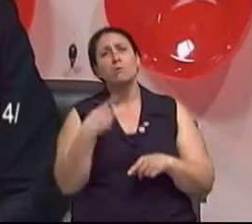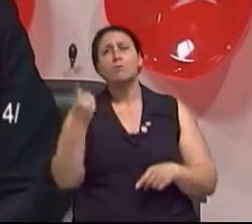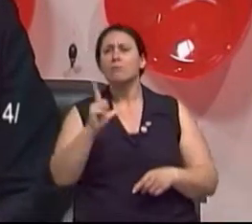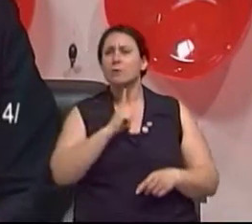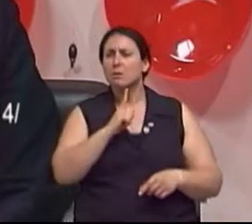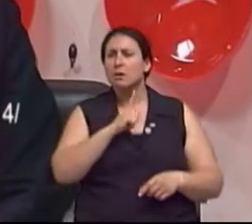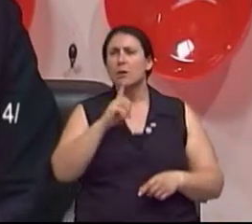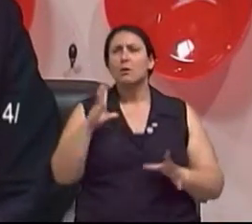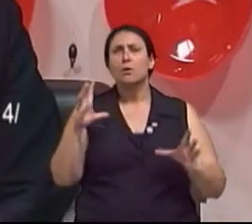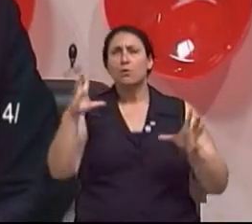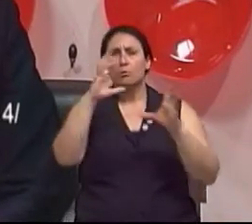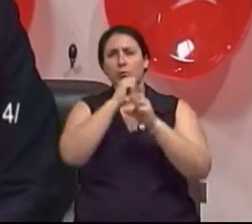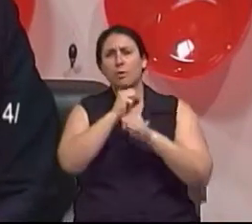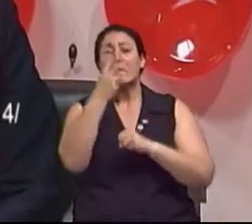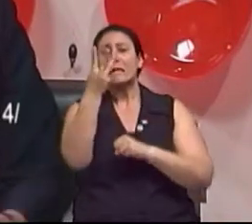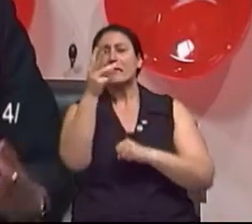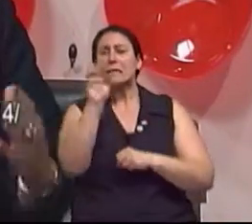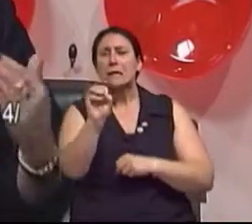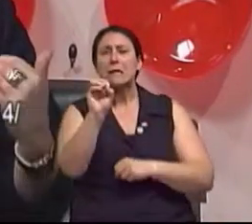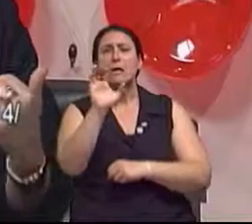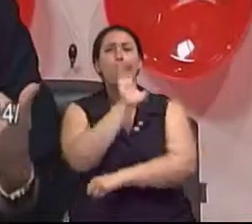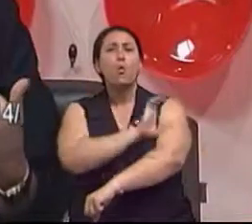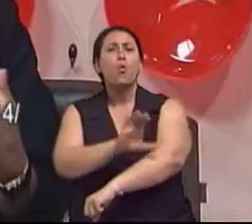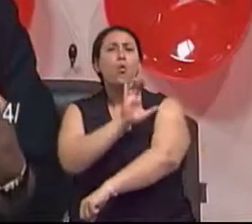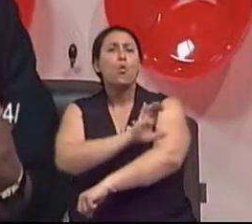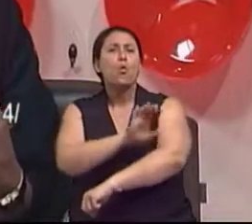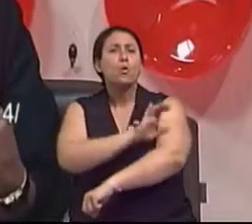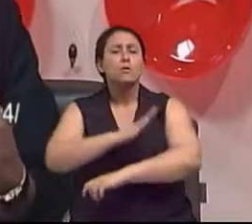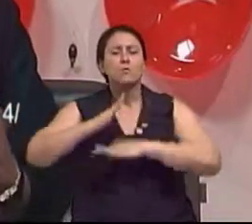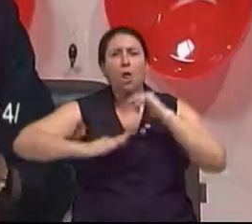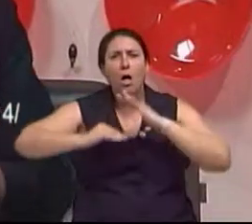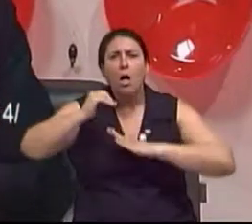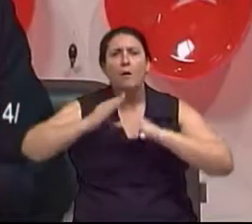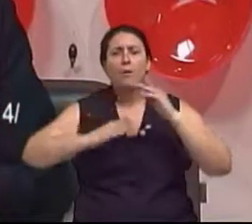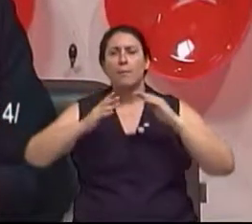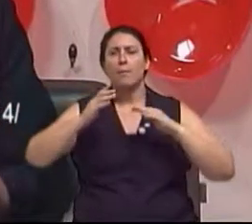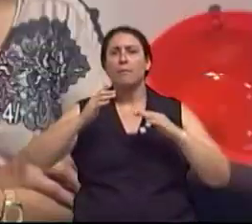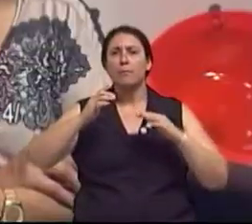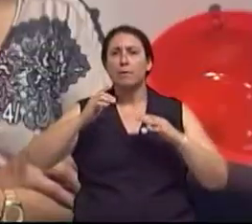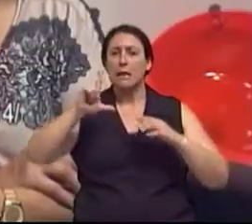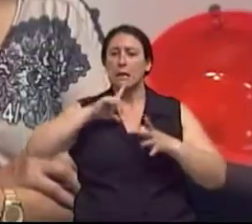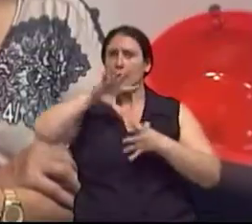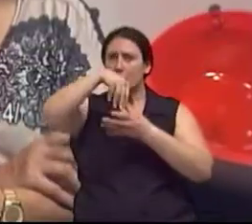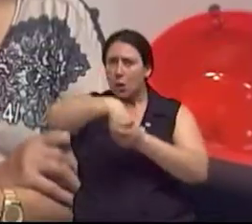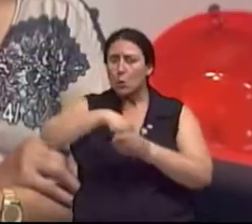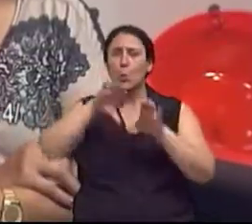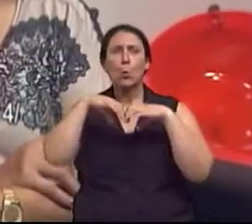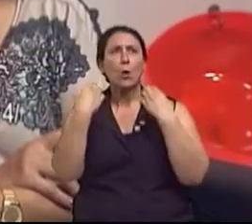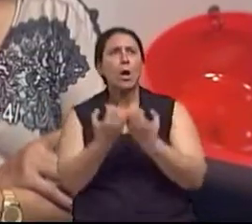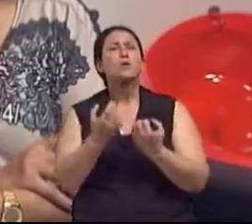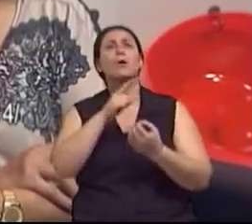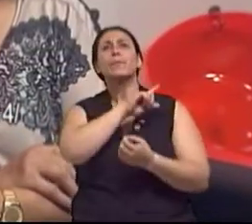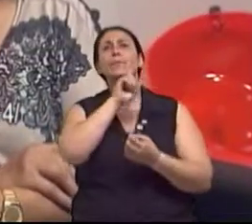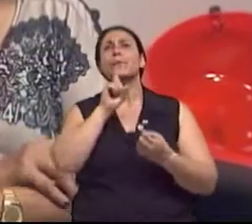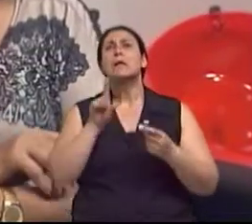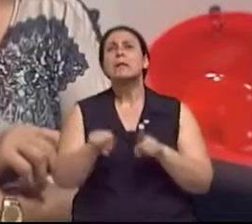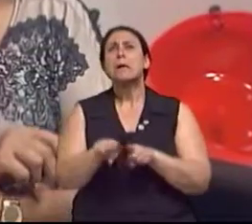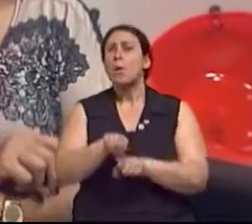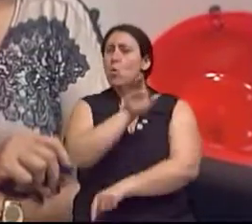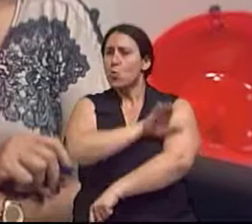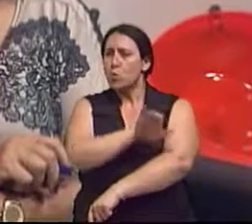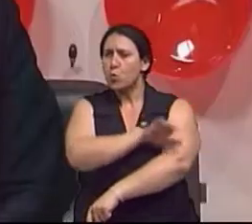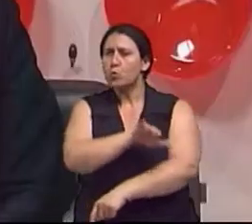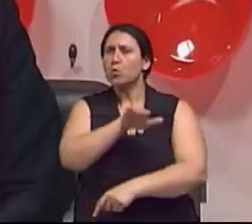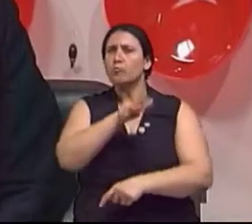ter mais de 30 cursos práticos, precedendo o congresso. Muitos cursos teóricos,